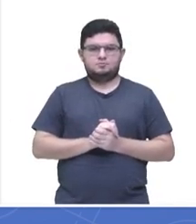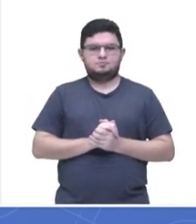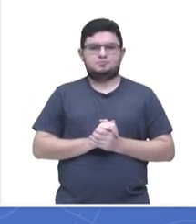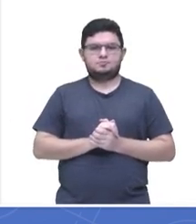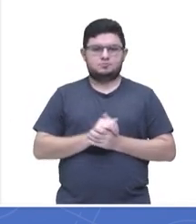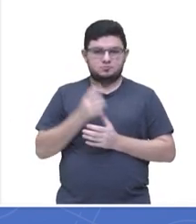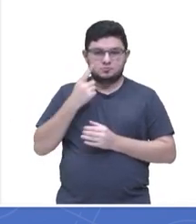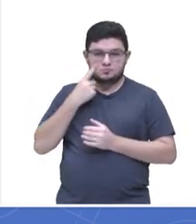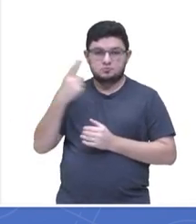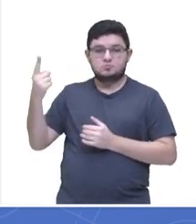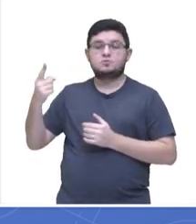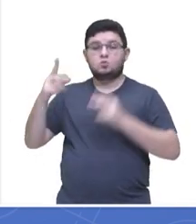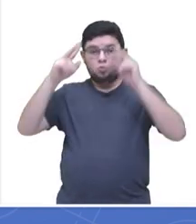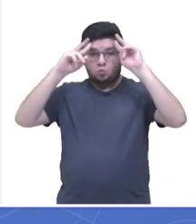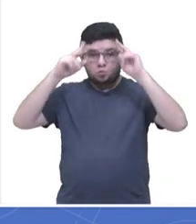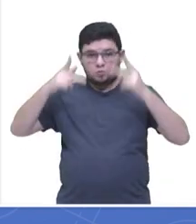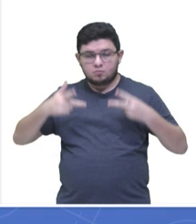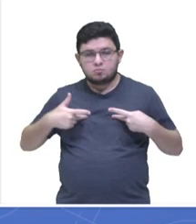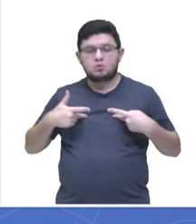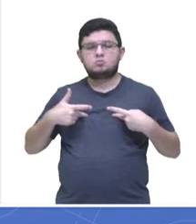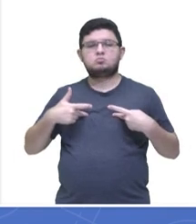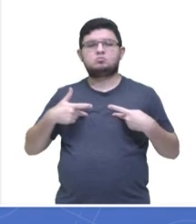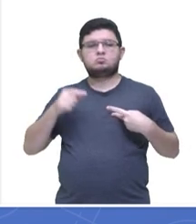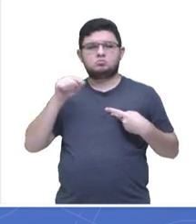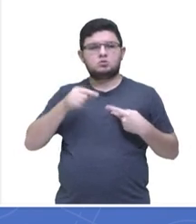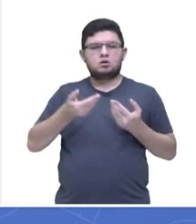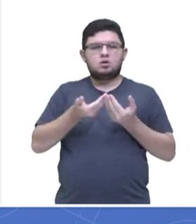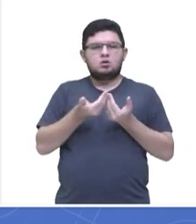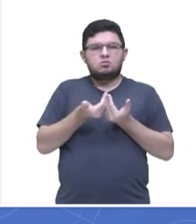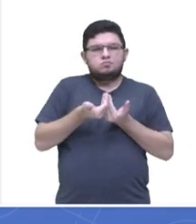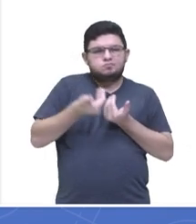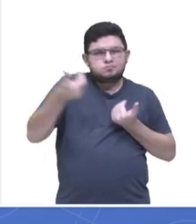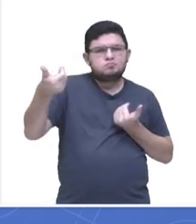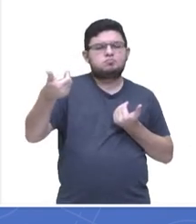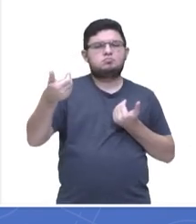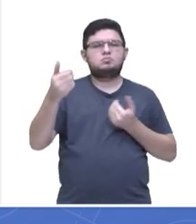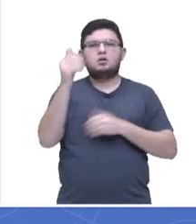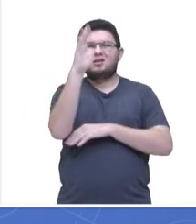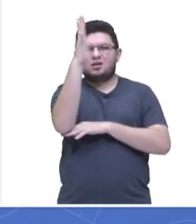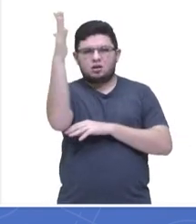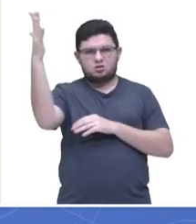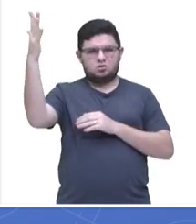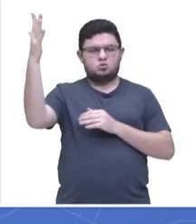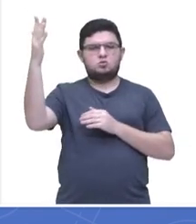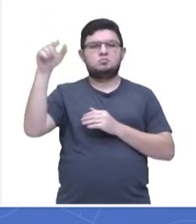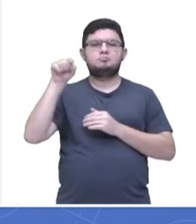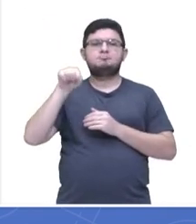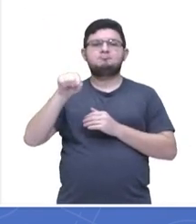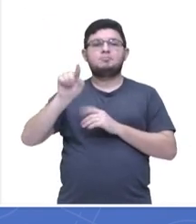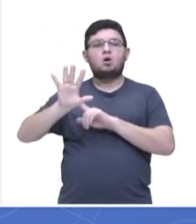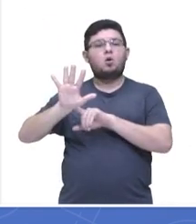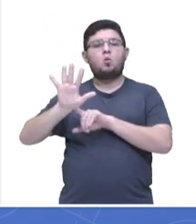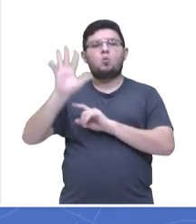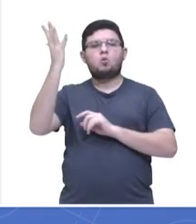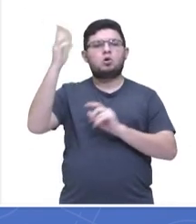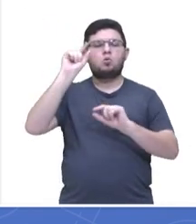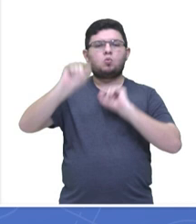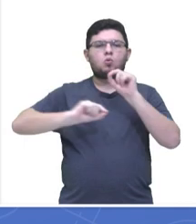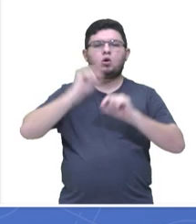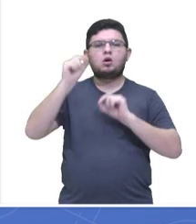concepção dos seres humanos como um ser apartado, isto é, separado da natureza, propicia a